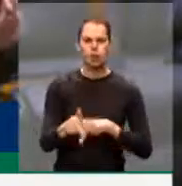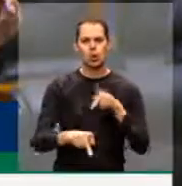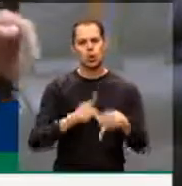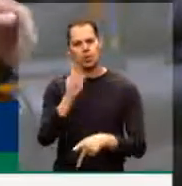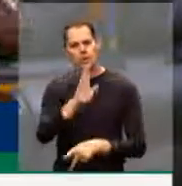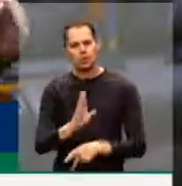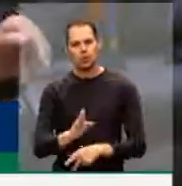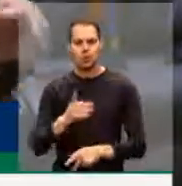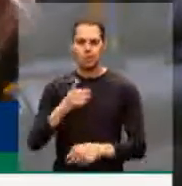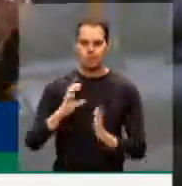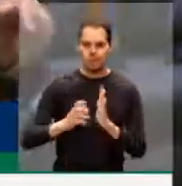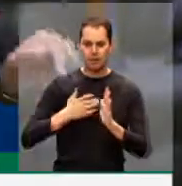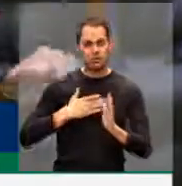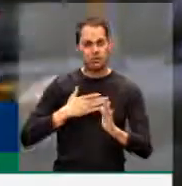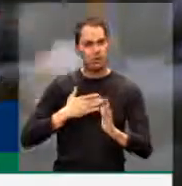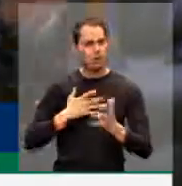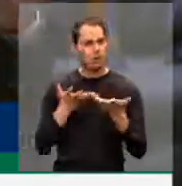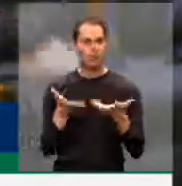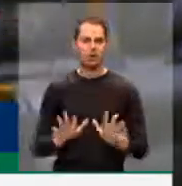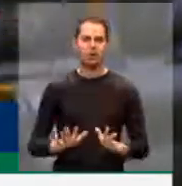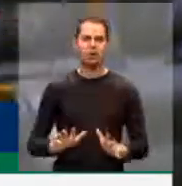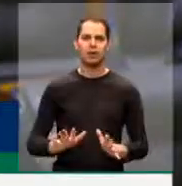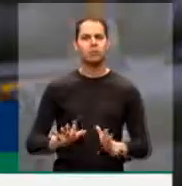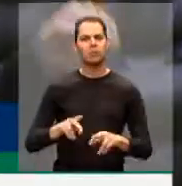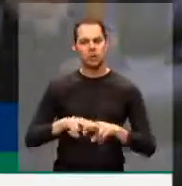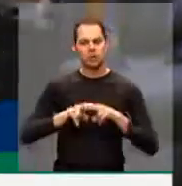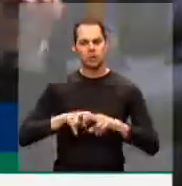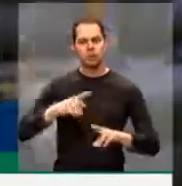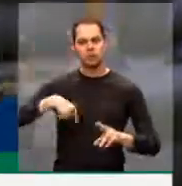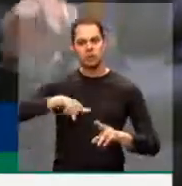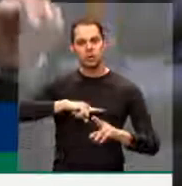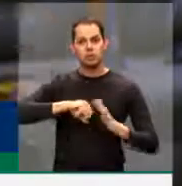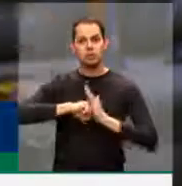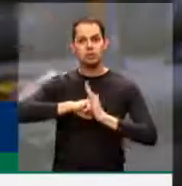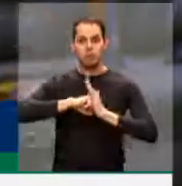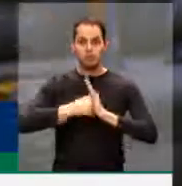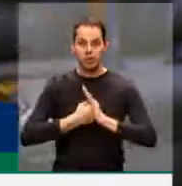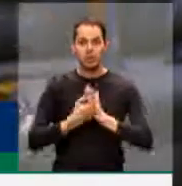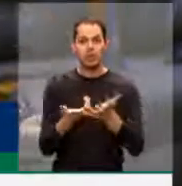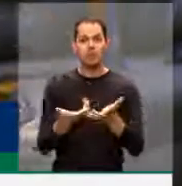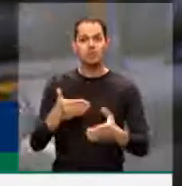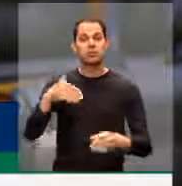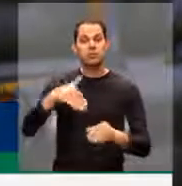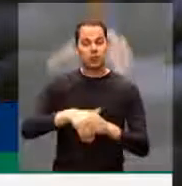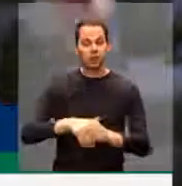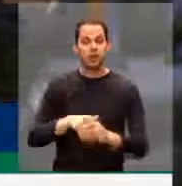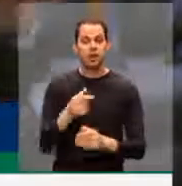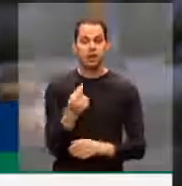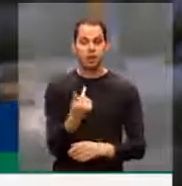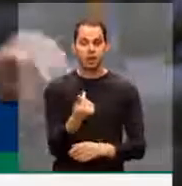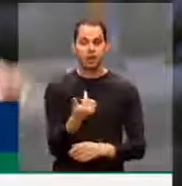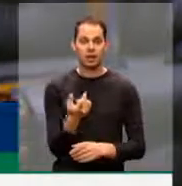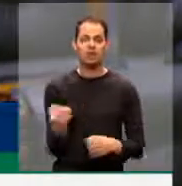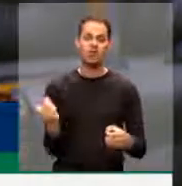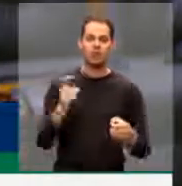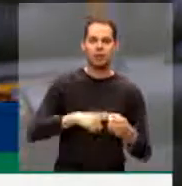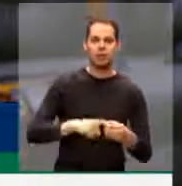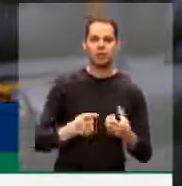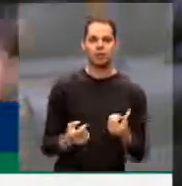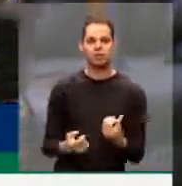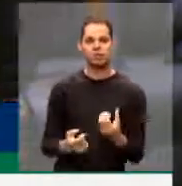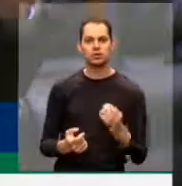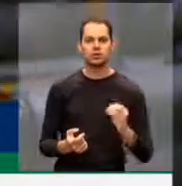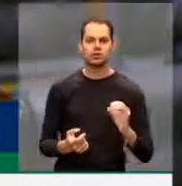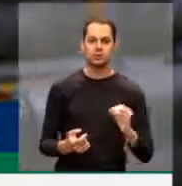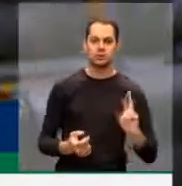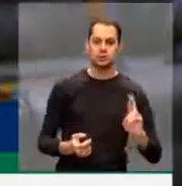e por isso estamos em obstrução. Queremos votar o auxílio emergencial para que ele volte ao valor de R 600